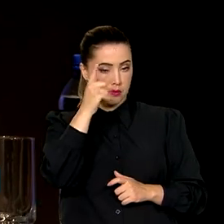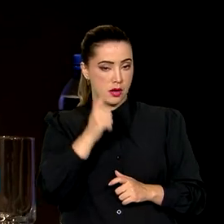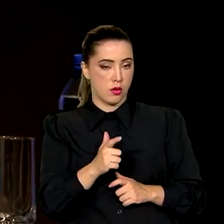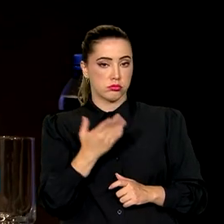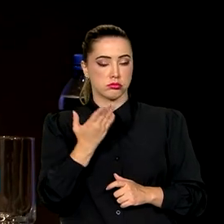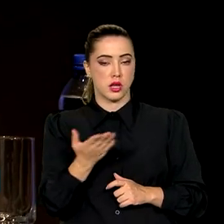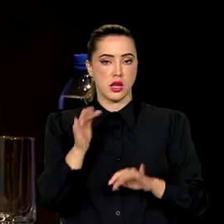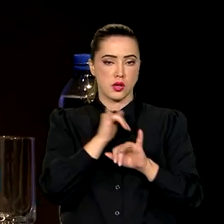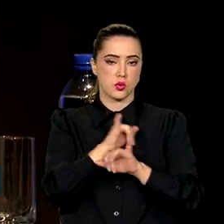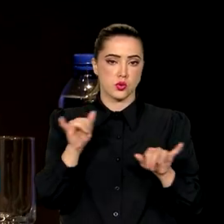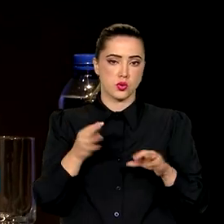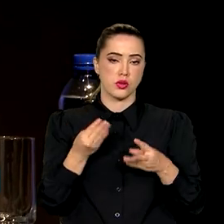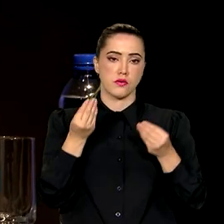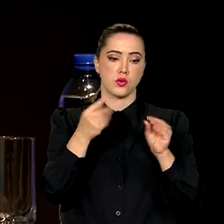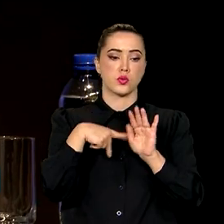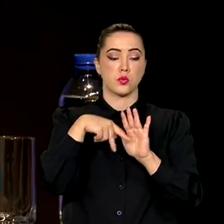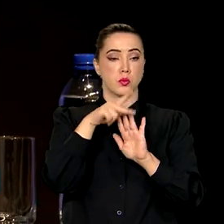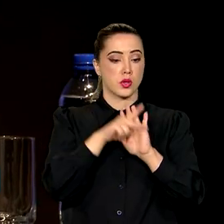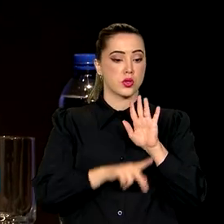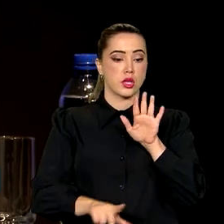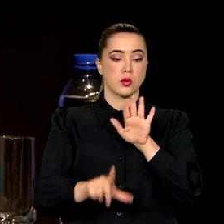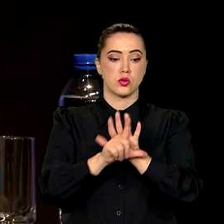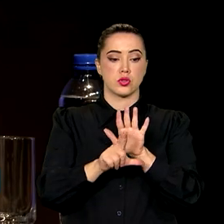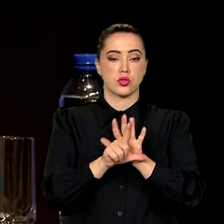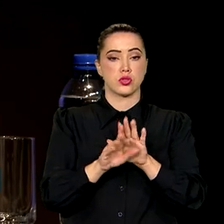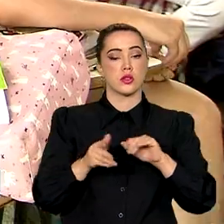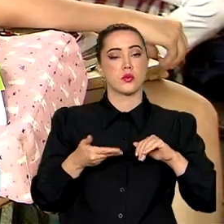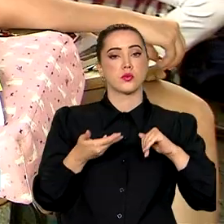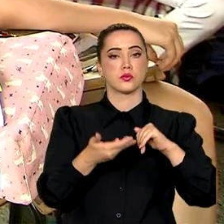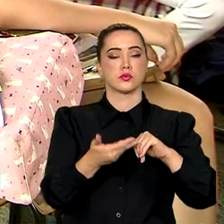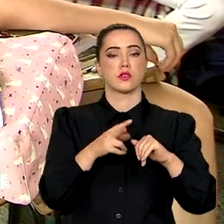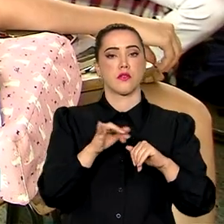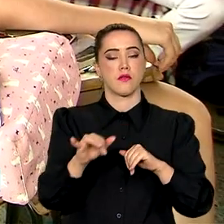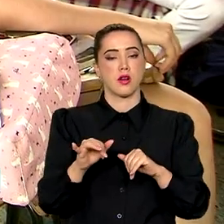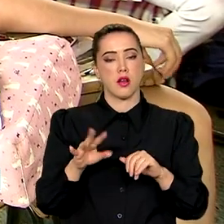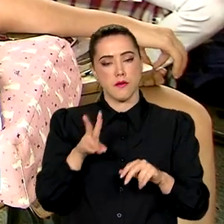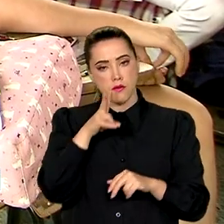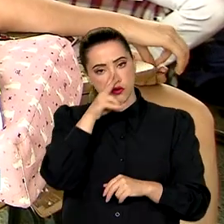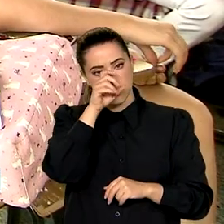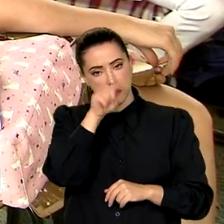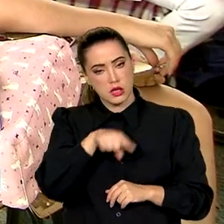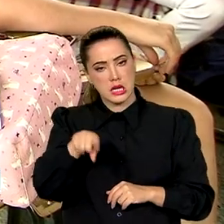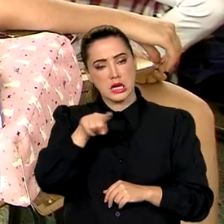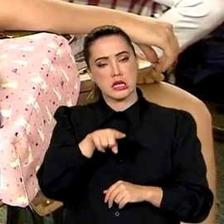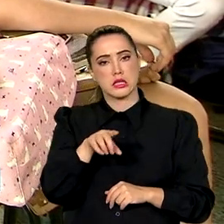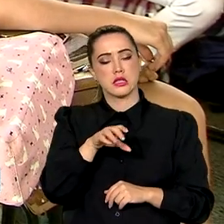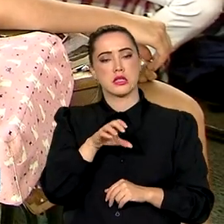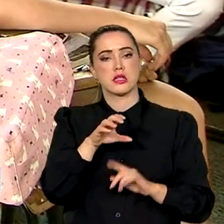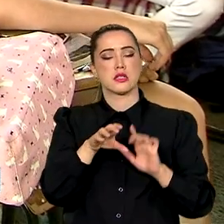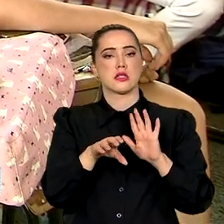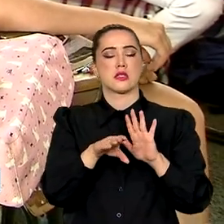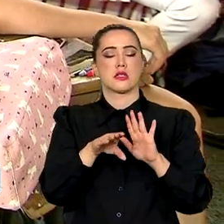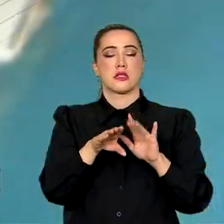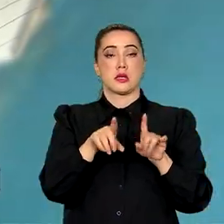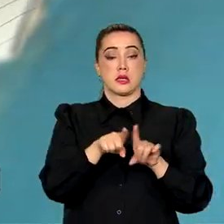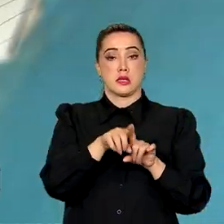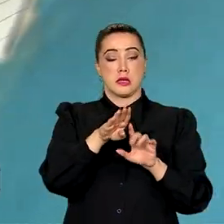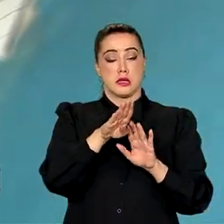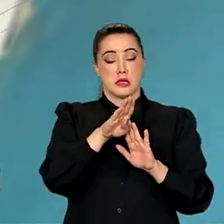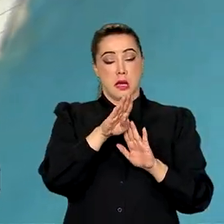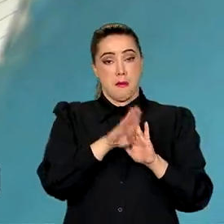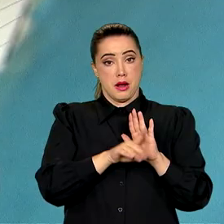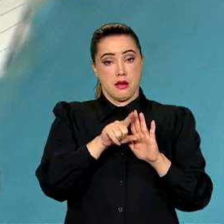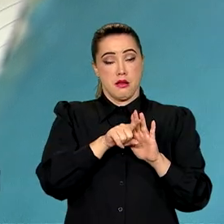ele anunciou o envio de um projeto de lei ao Congresso Nacional para fortalecer a base curricular do ensino médio e